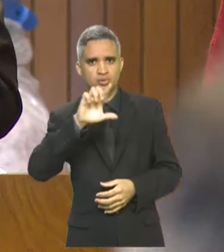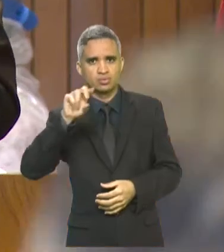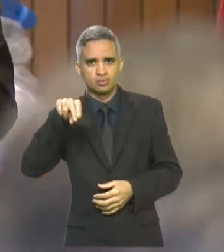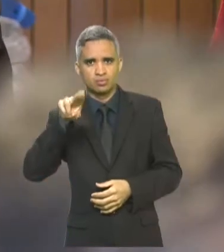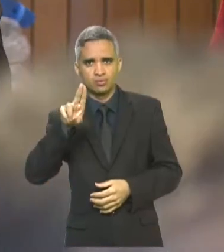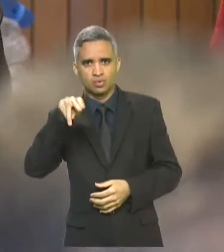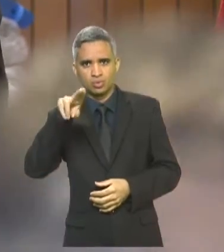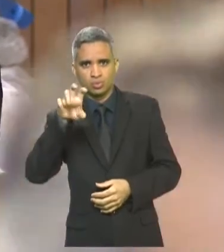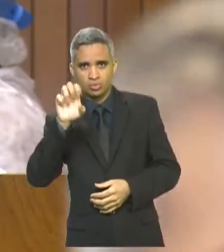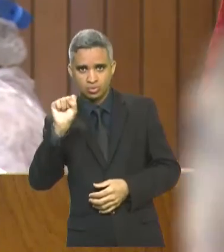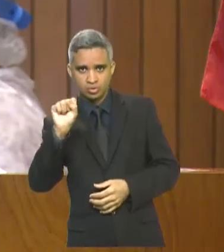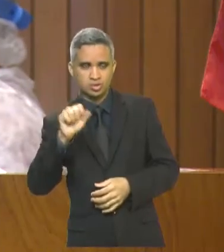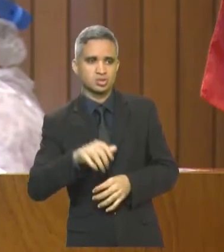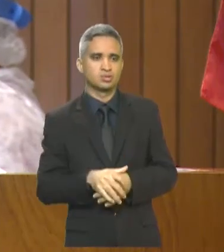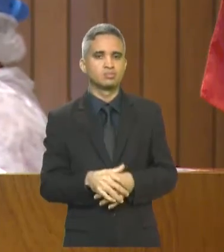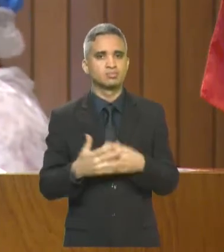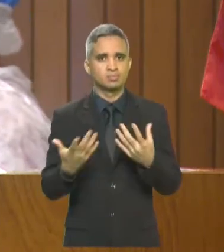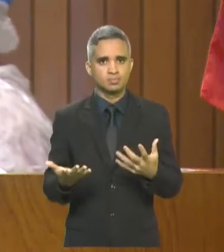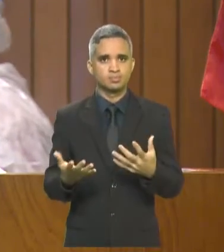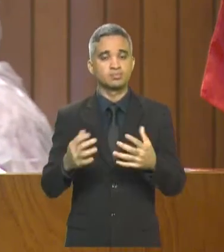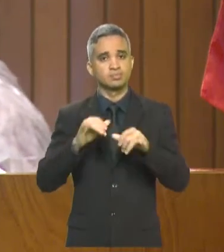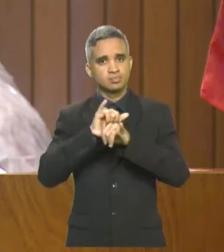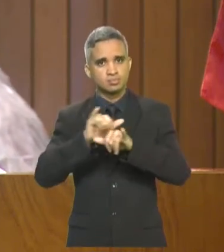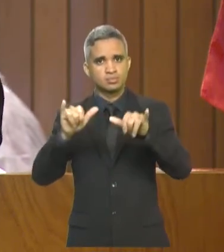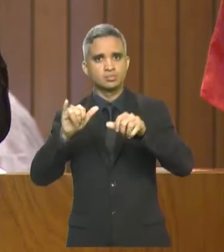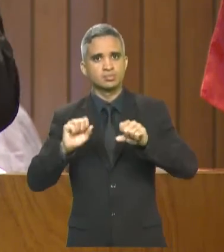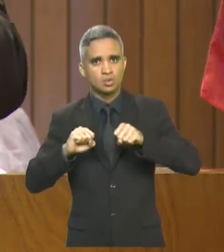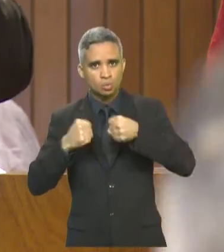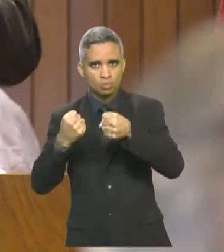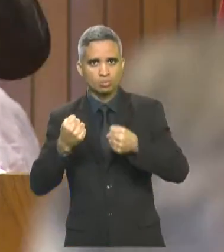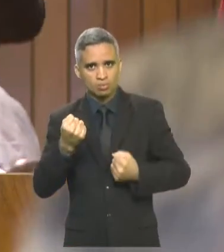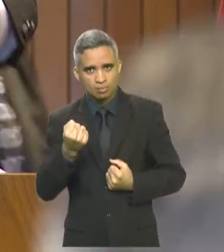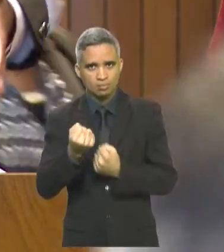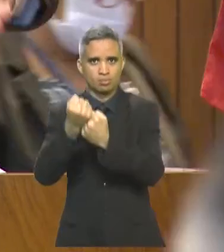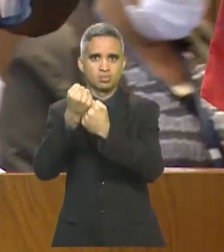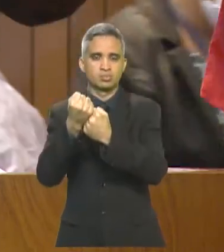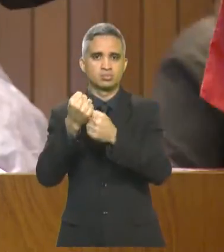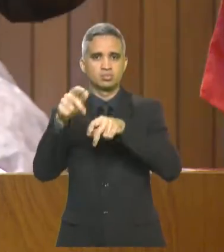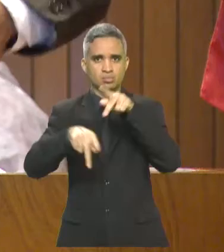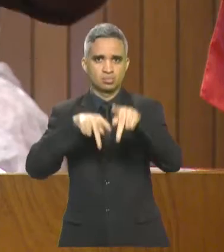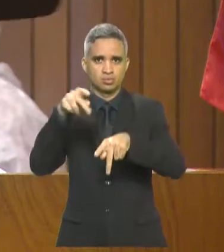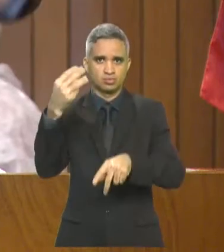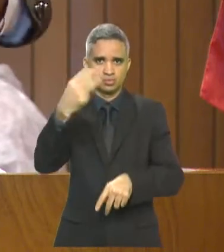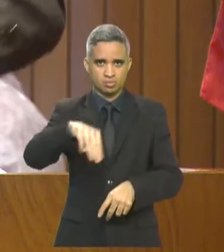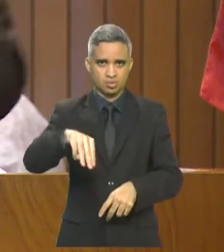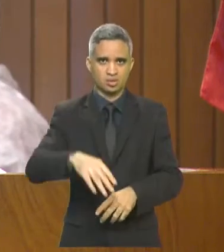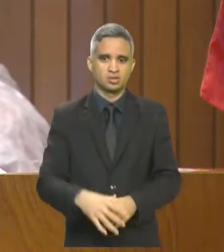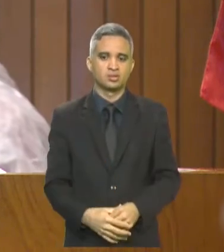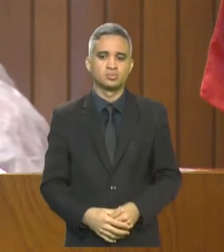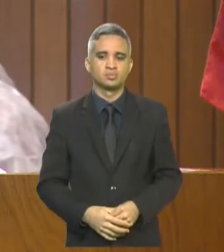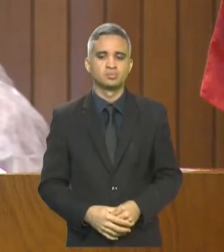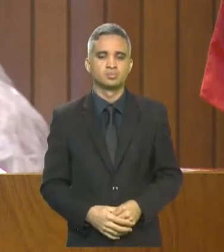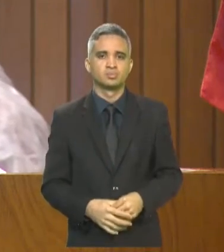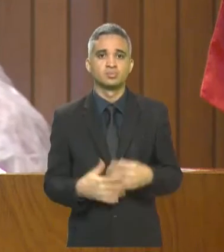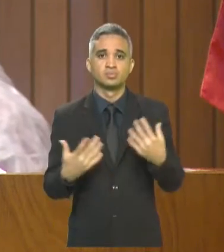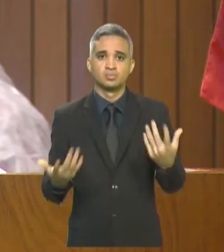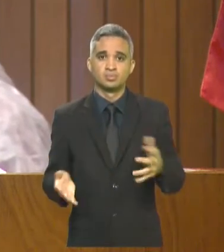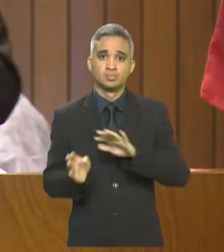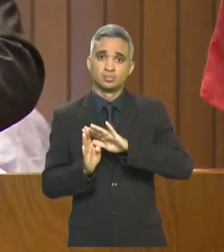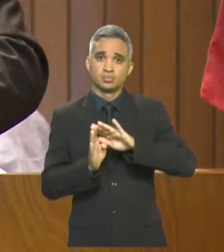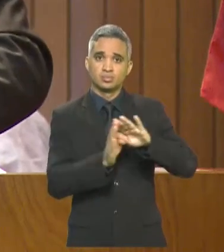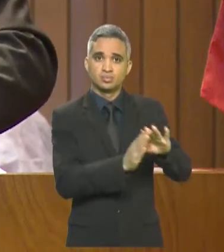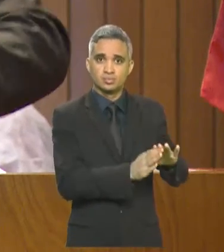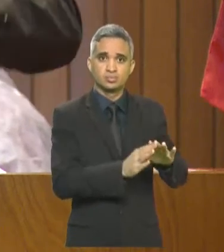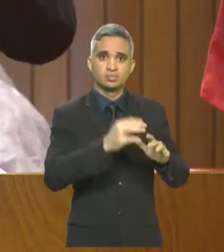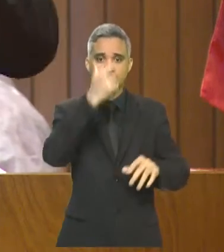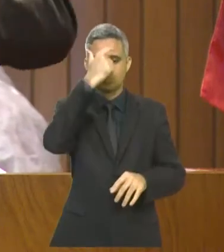luta em defesa da população do estado do Maranhão. Qual é a ação à Assembleia? Qual é a ação ao nosso trabalho? Mais uma vez, só está